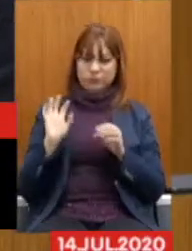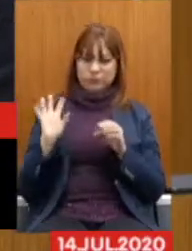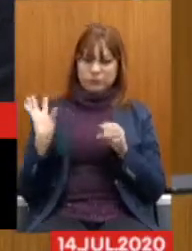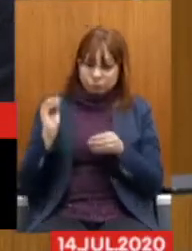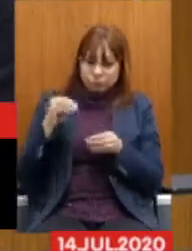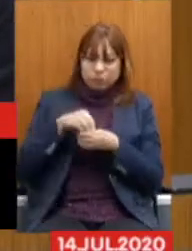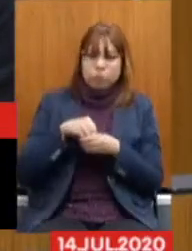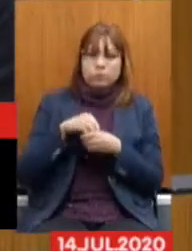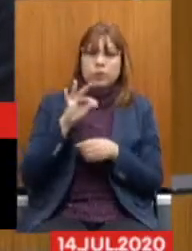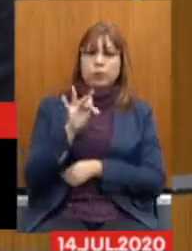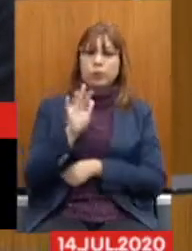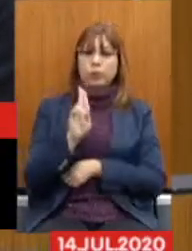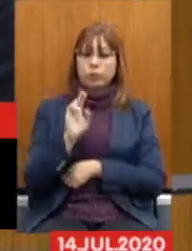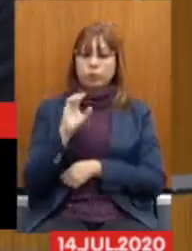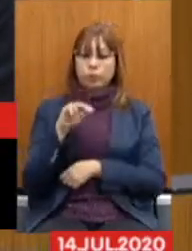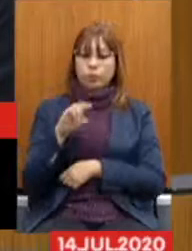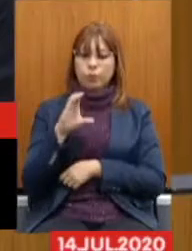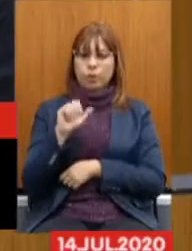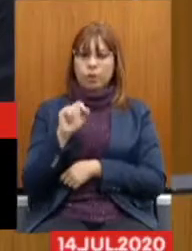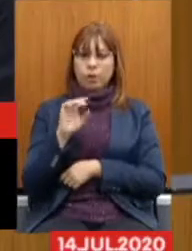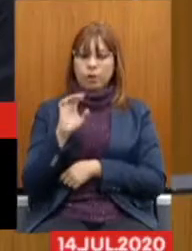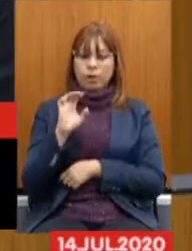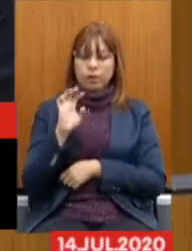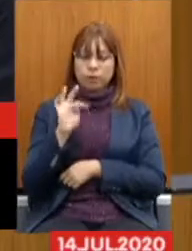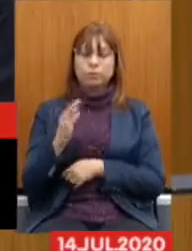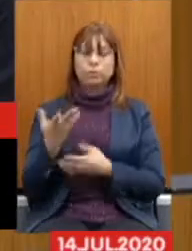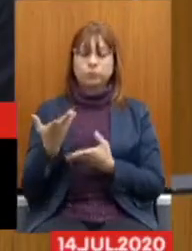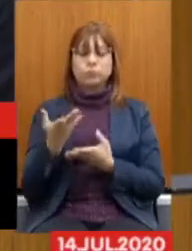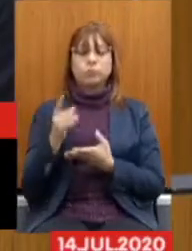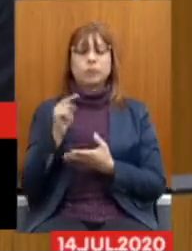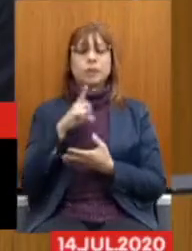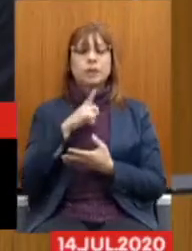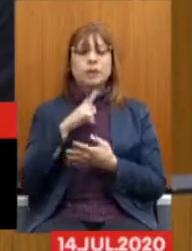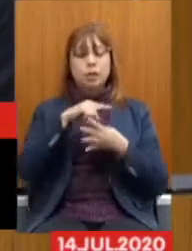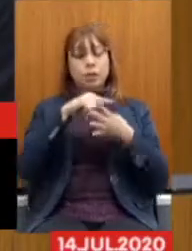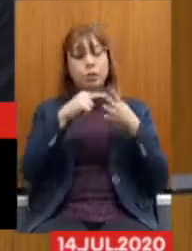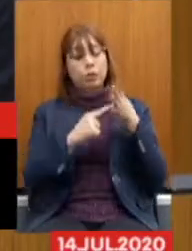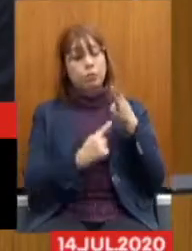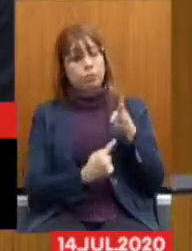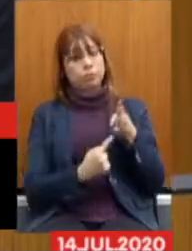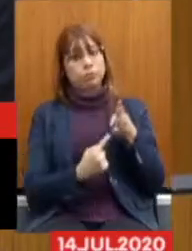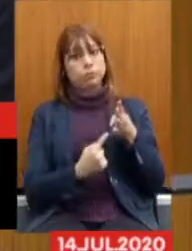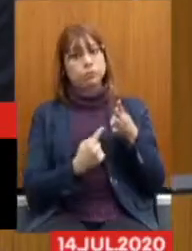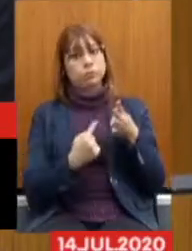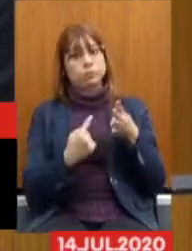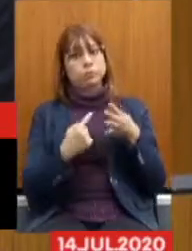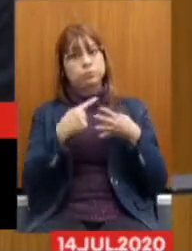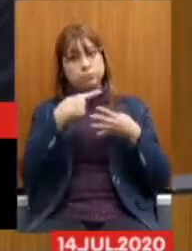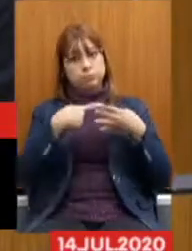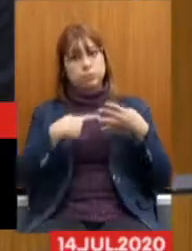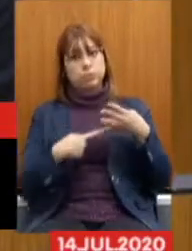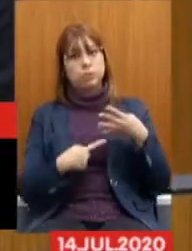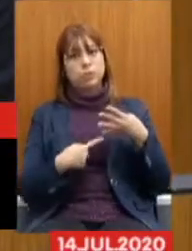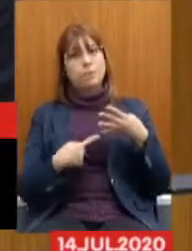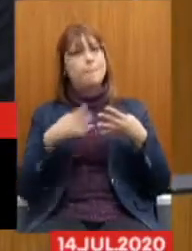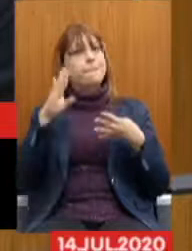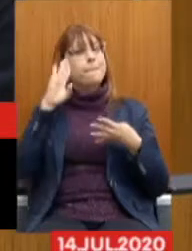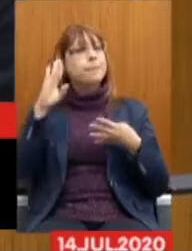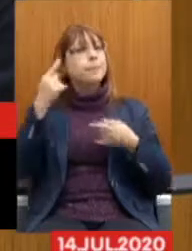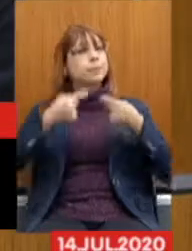nós elegemos quatro eixos principais para debater aqui no Parlamento